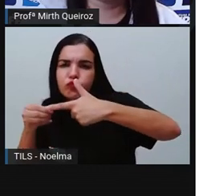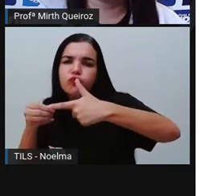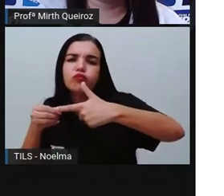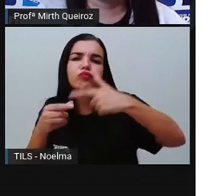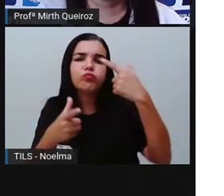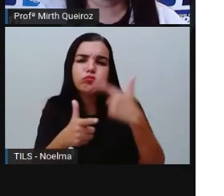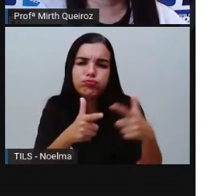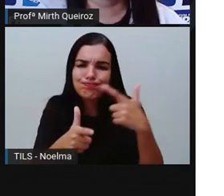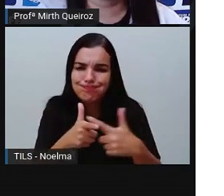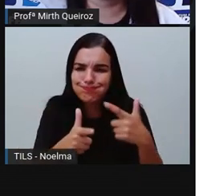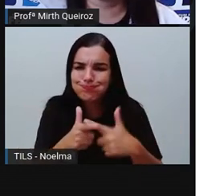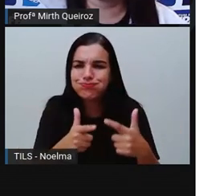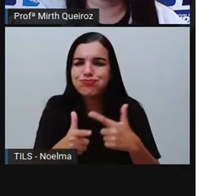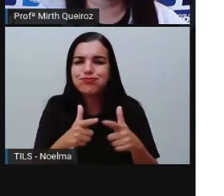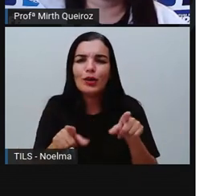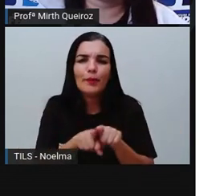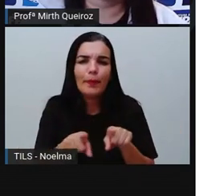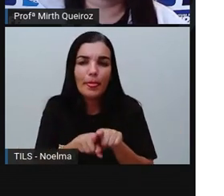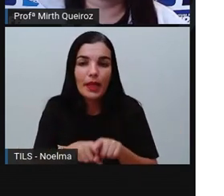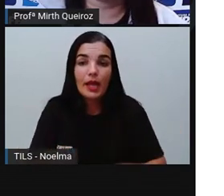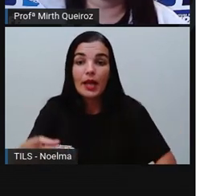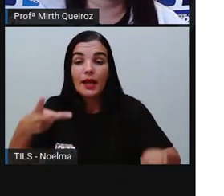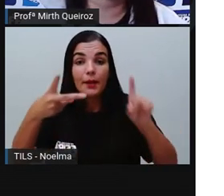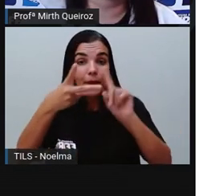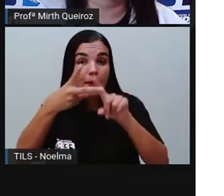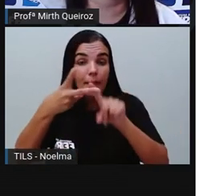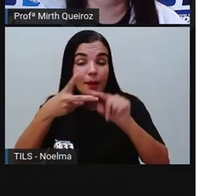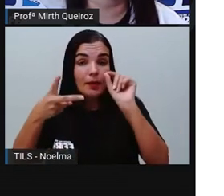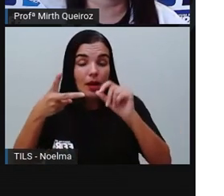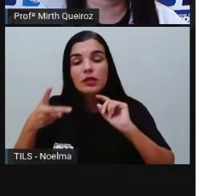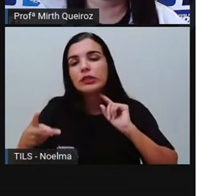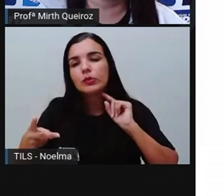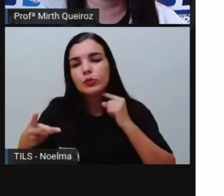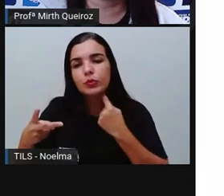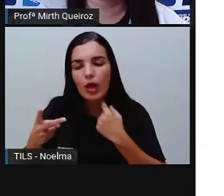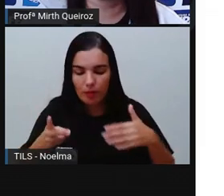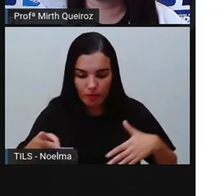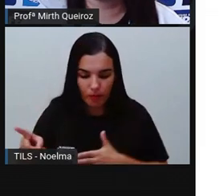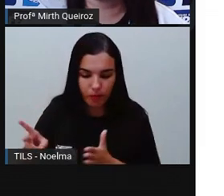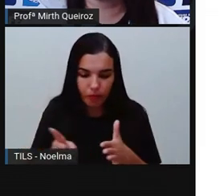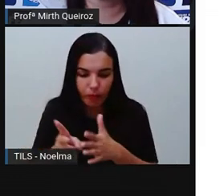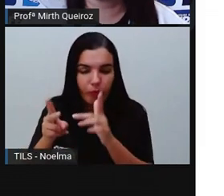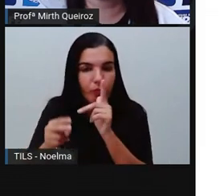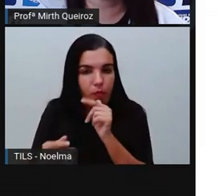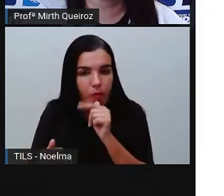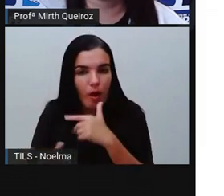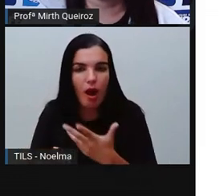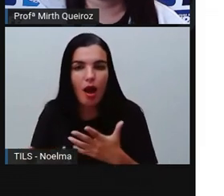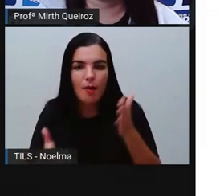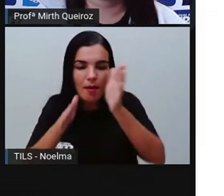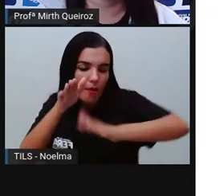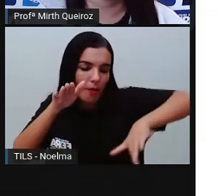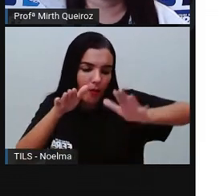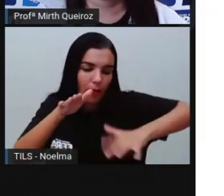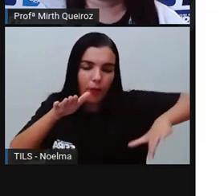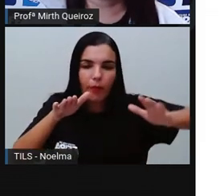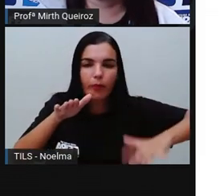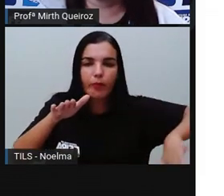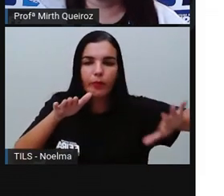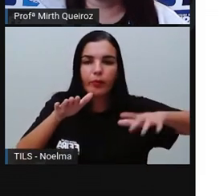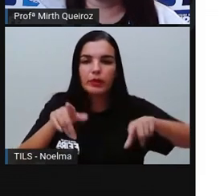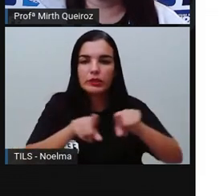indústrias. Poluição de rios, lagos, mares, oceanos, que é provocada pelos despejos de esgotos, lixos,